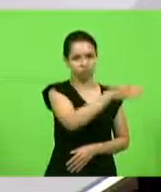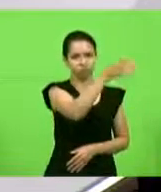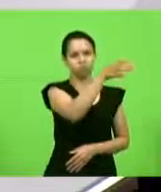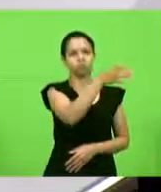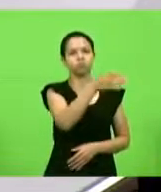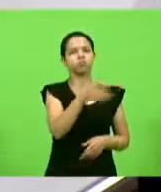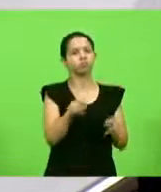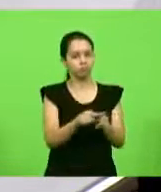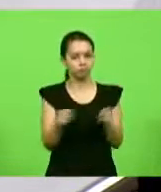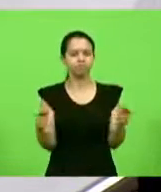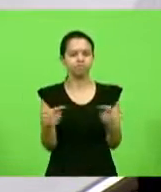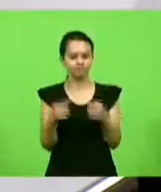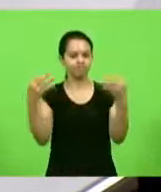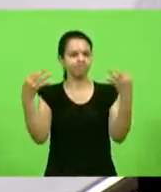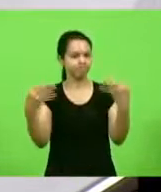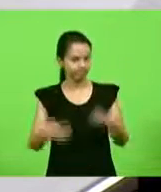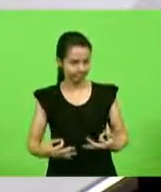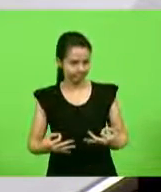meritórios.